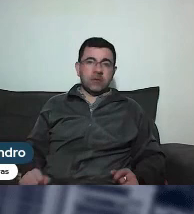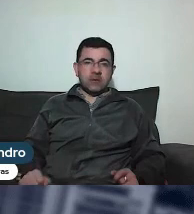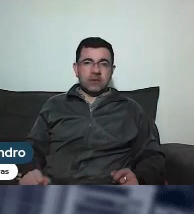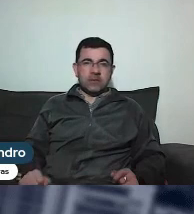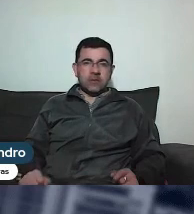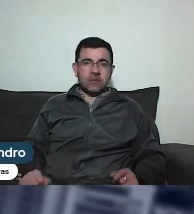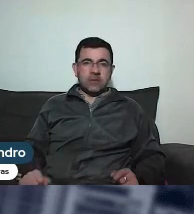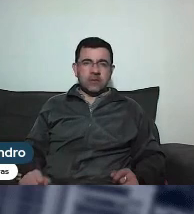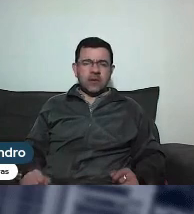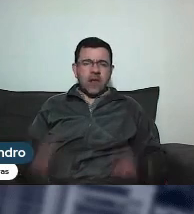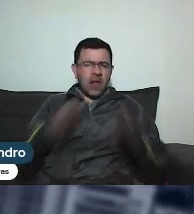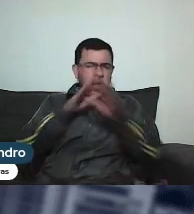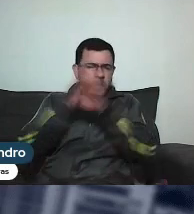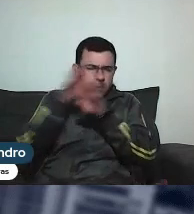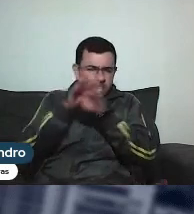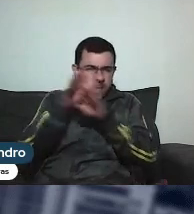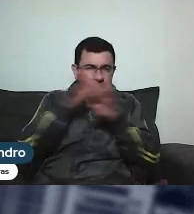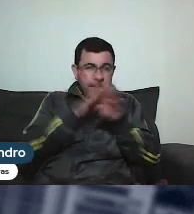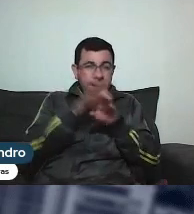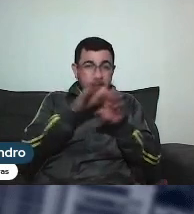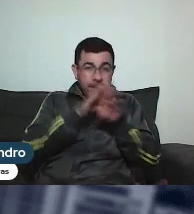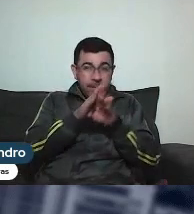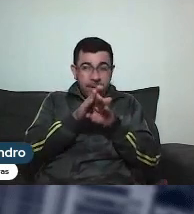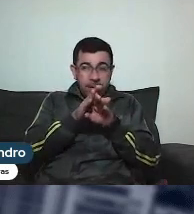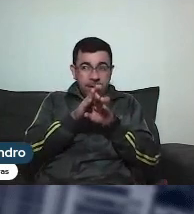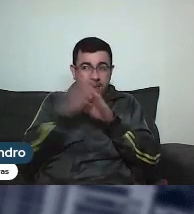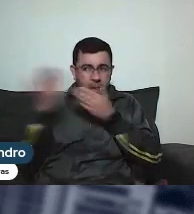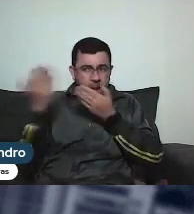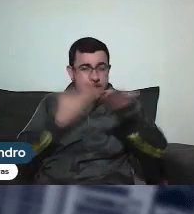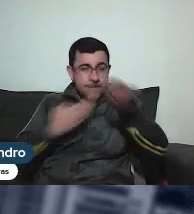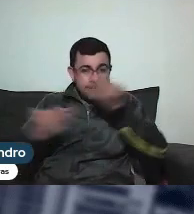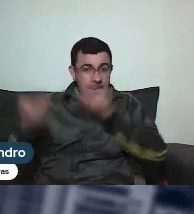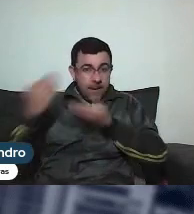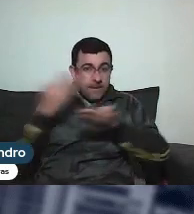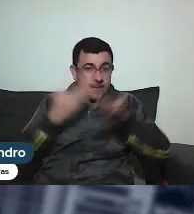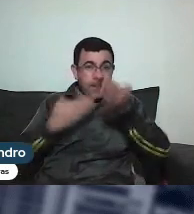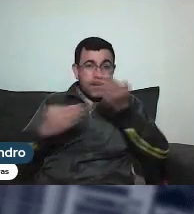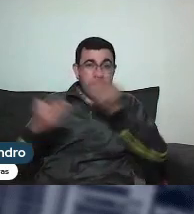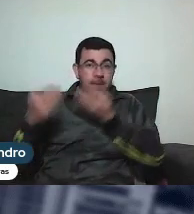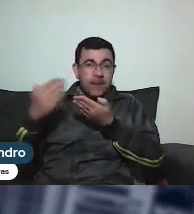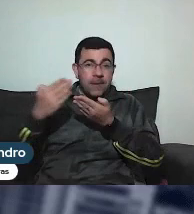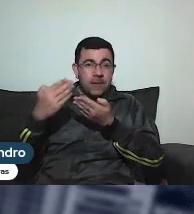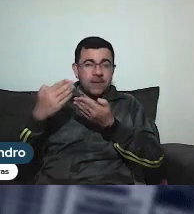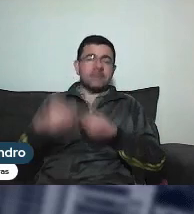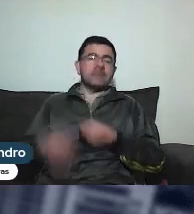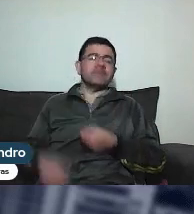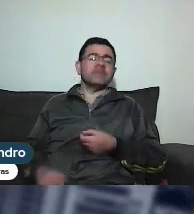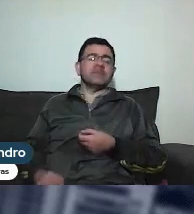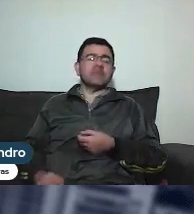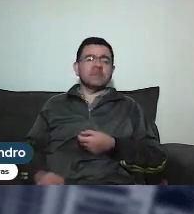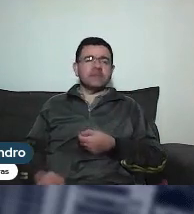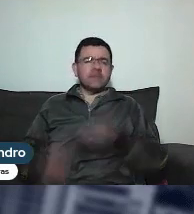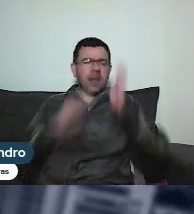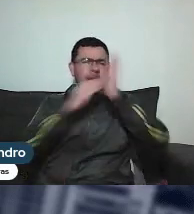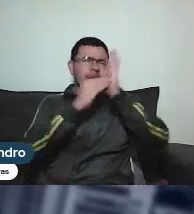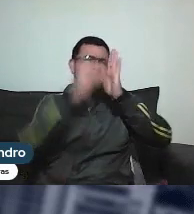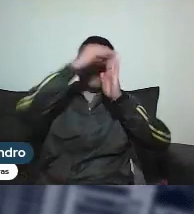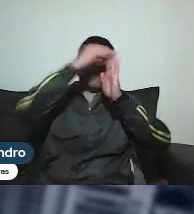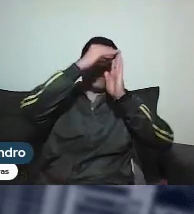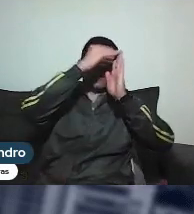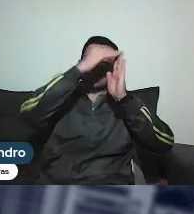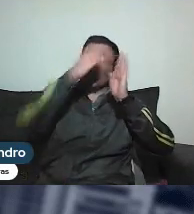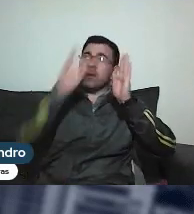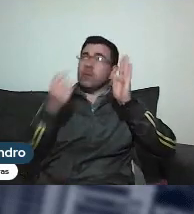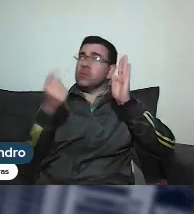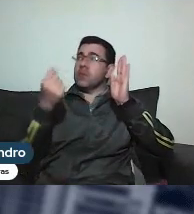conversando com as respectivas superintendências tributárias em cada Estado para poder aumentar esse valor, porque